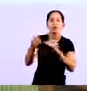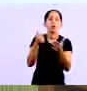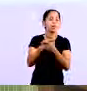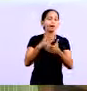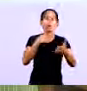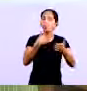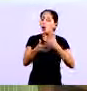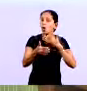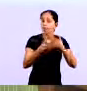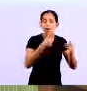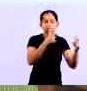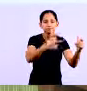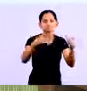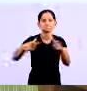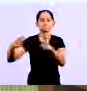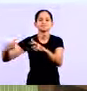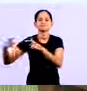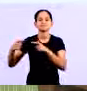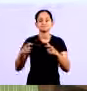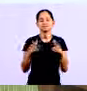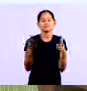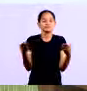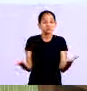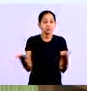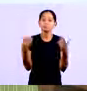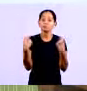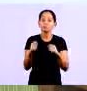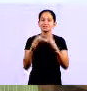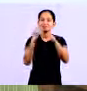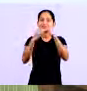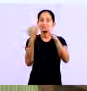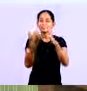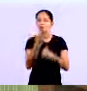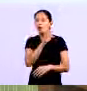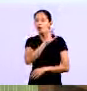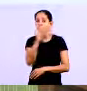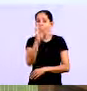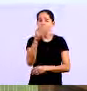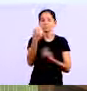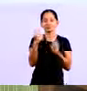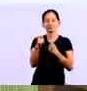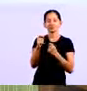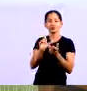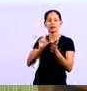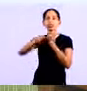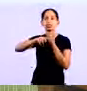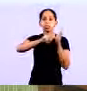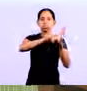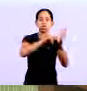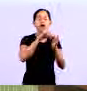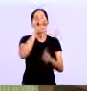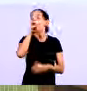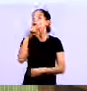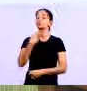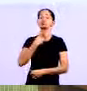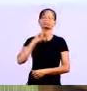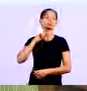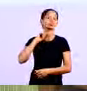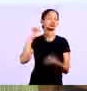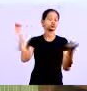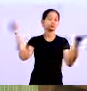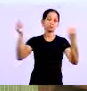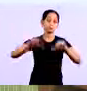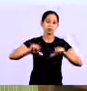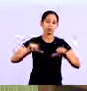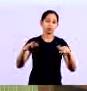crescer Certo? existem As empresas precisam entender isso O nome delas na praça É quase a mesma coisa Que dinheiro